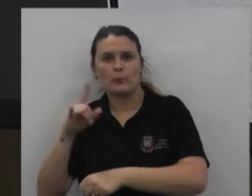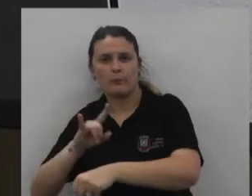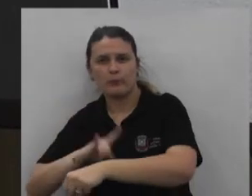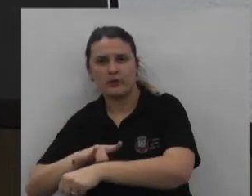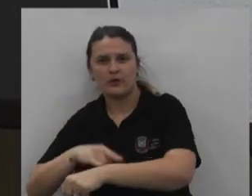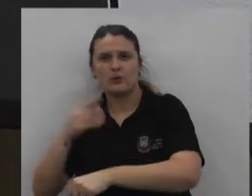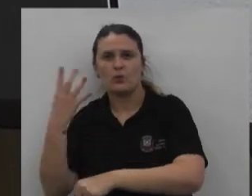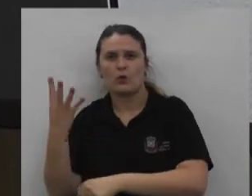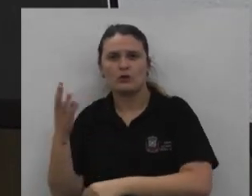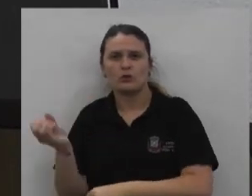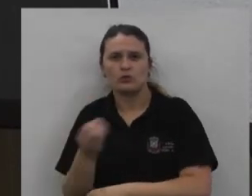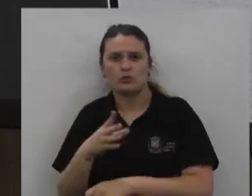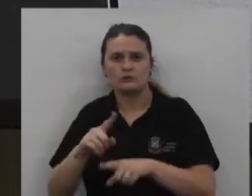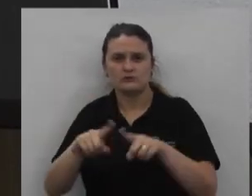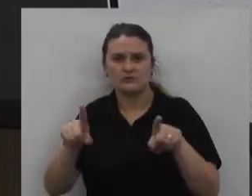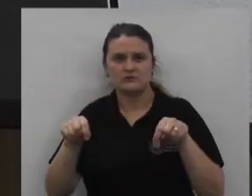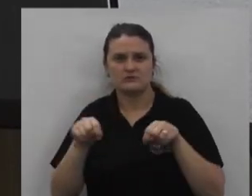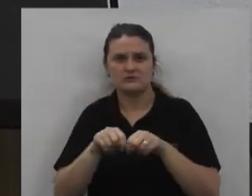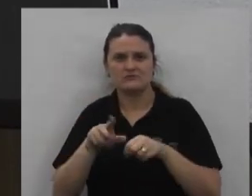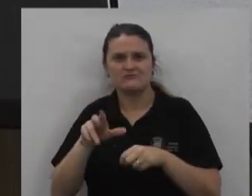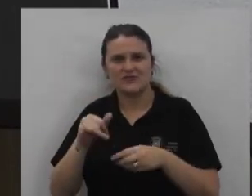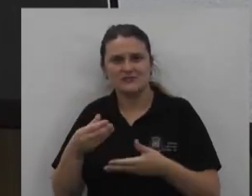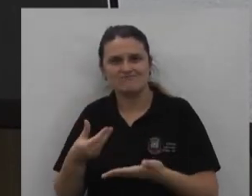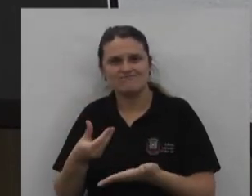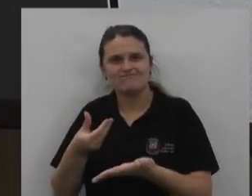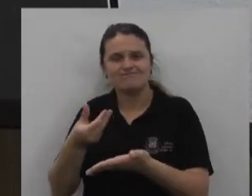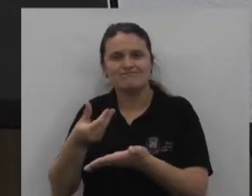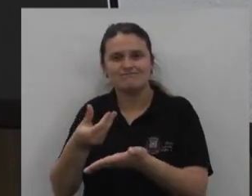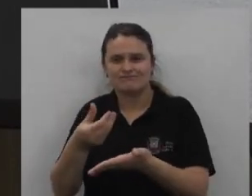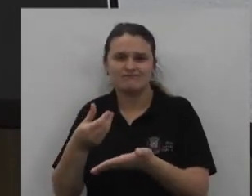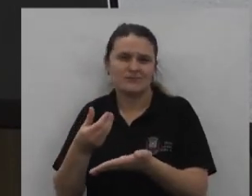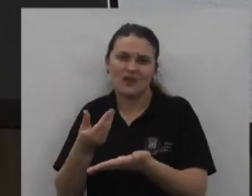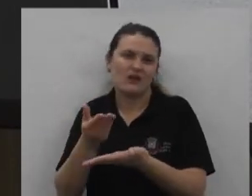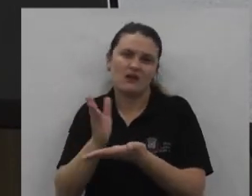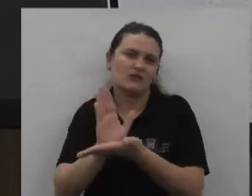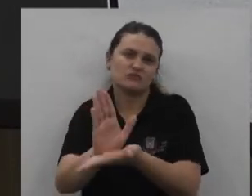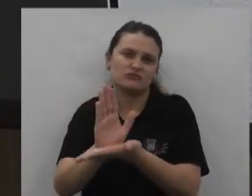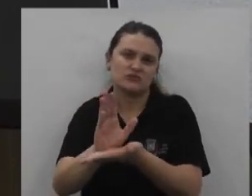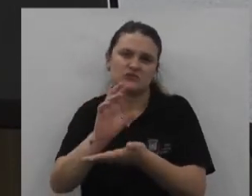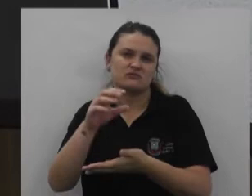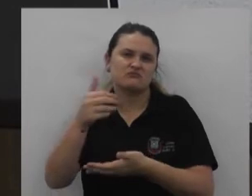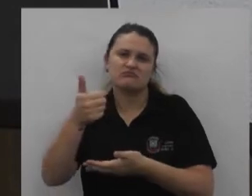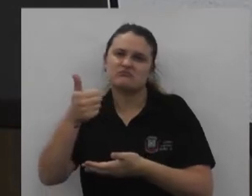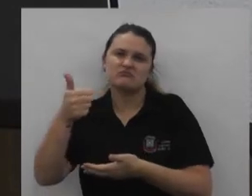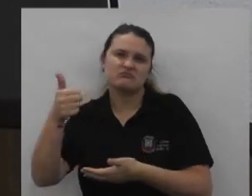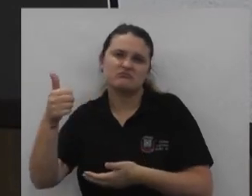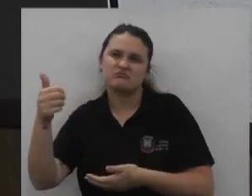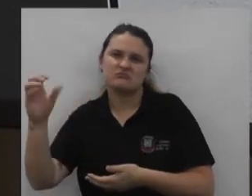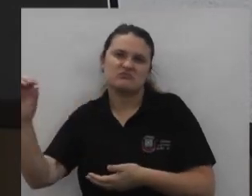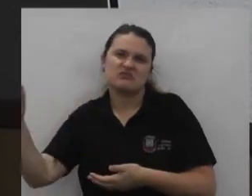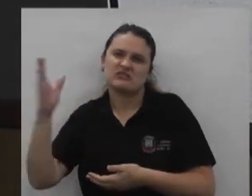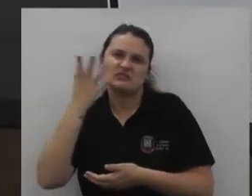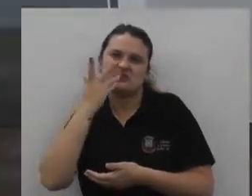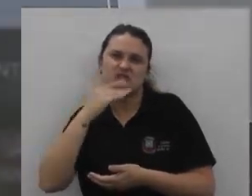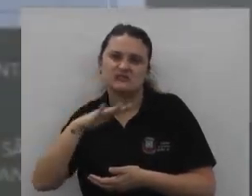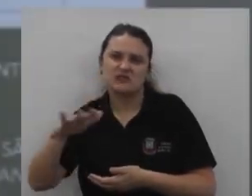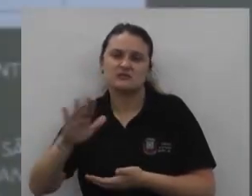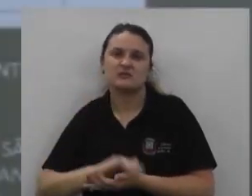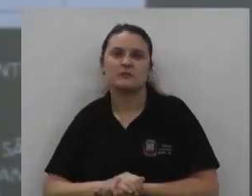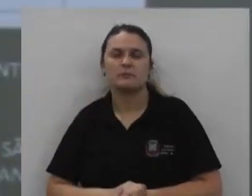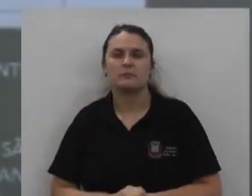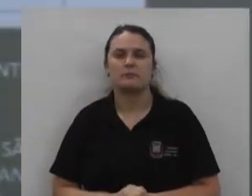salas que vão beneficiar 100 e poucas crianças 100 e poucas crianças